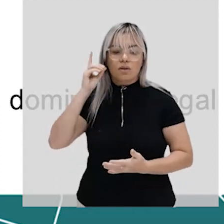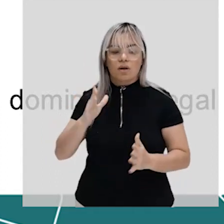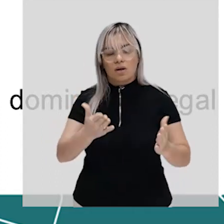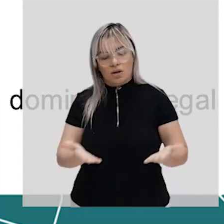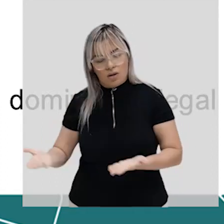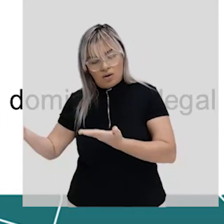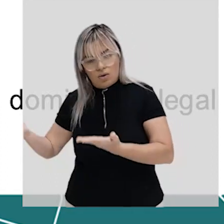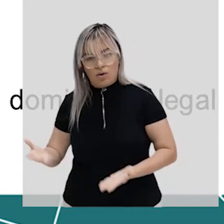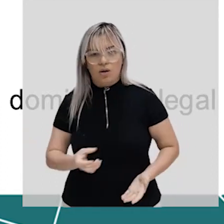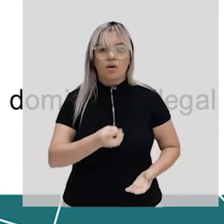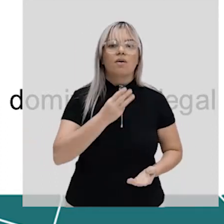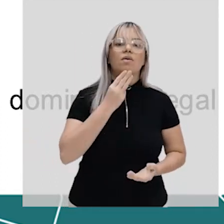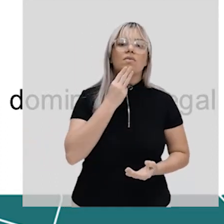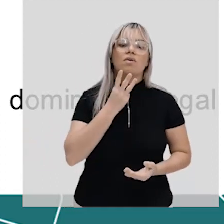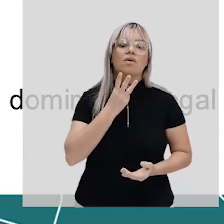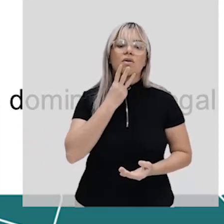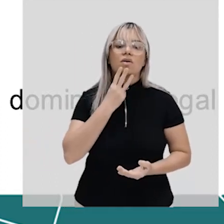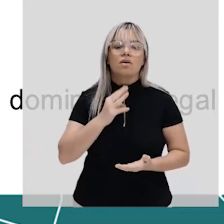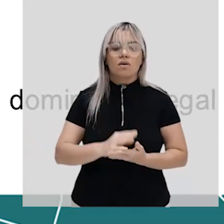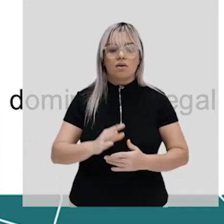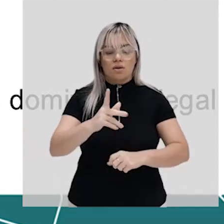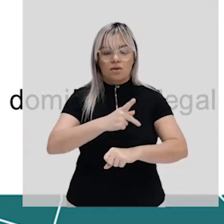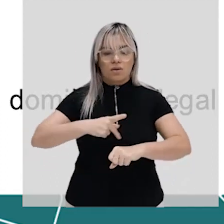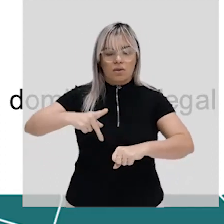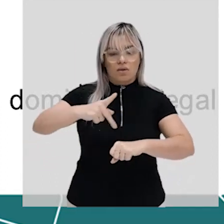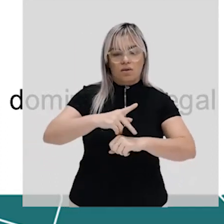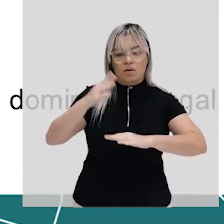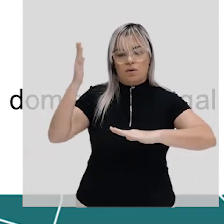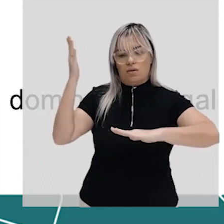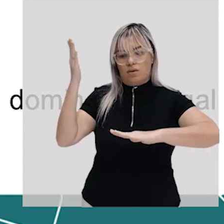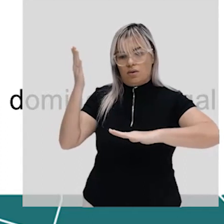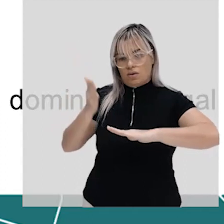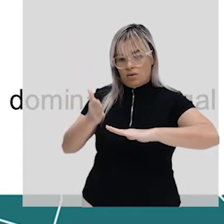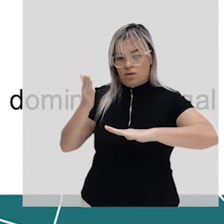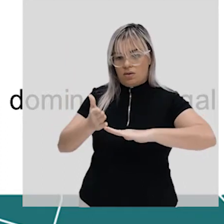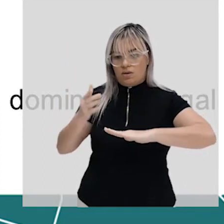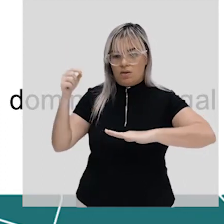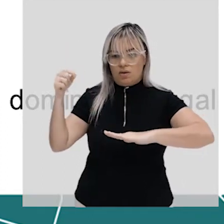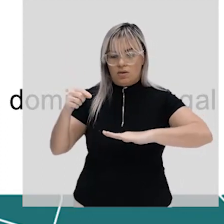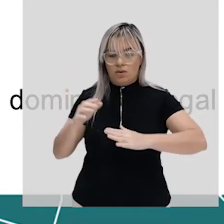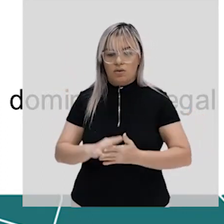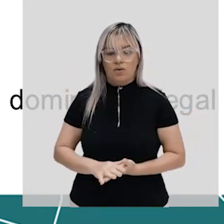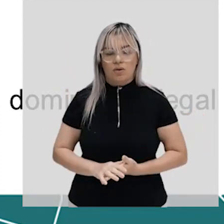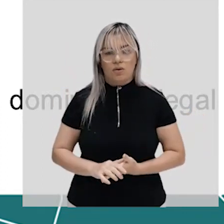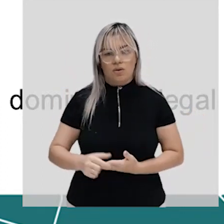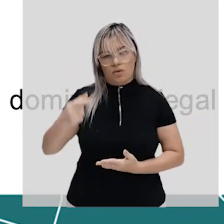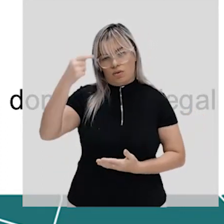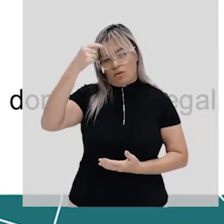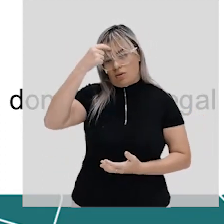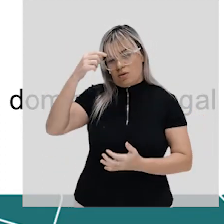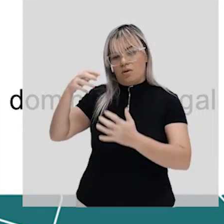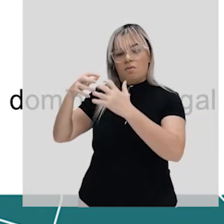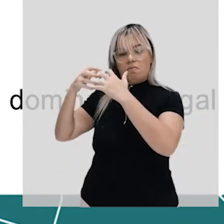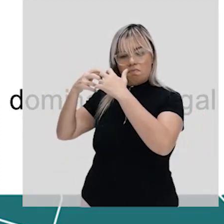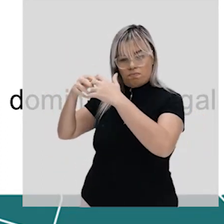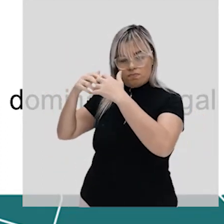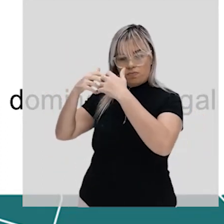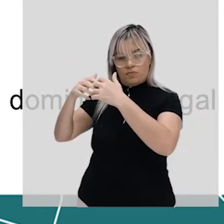Estado racional que detém atenção para esse termo o monopólio